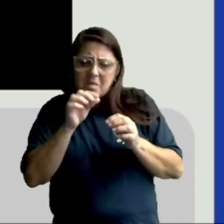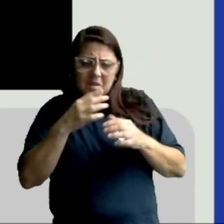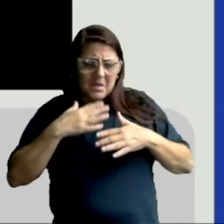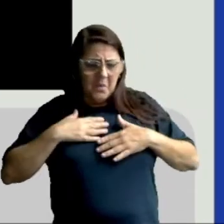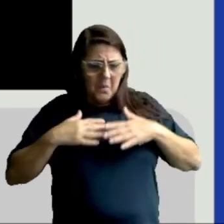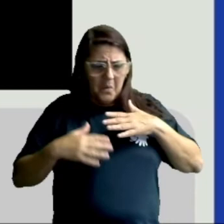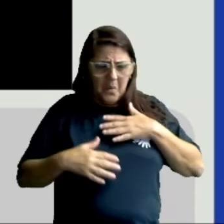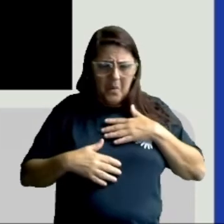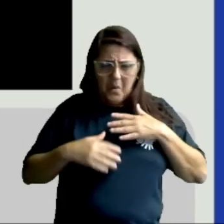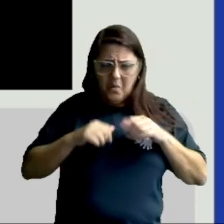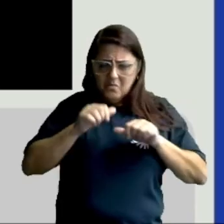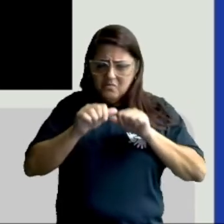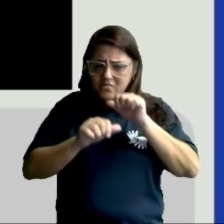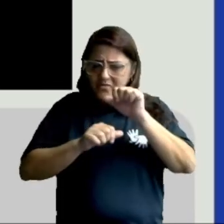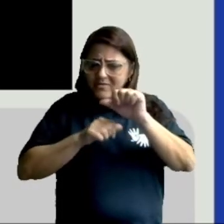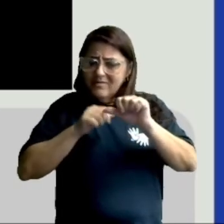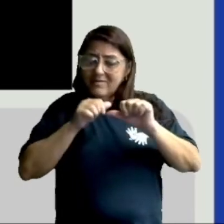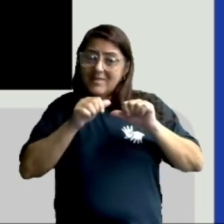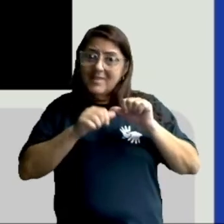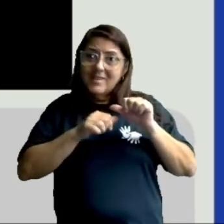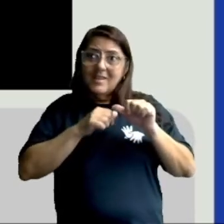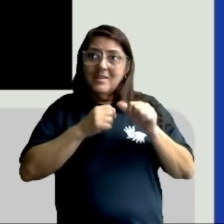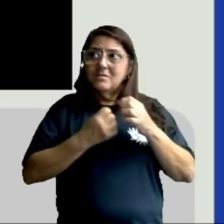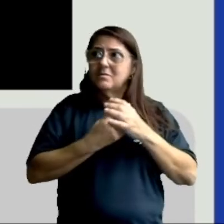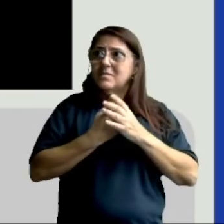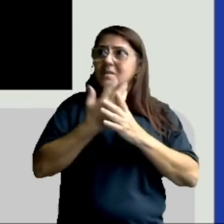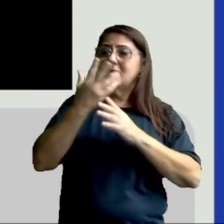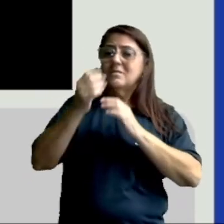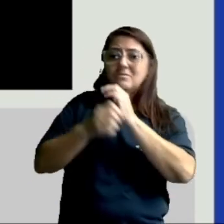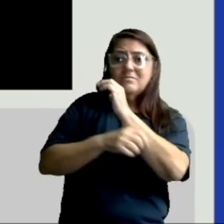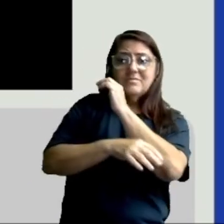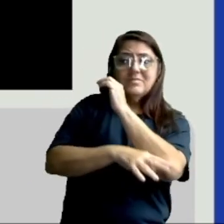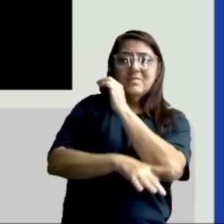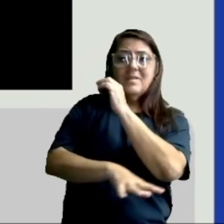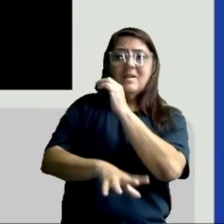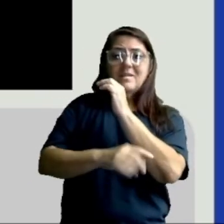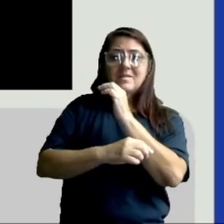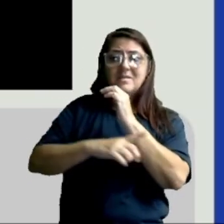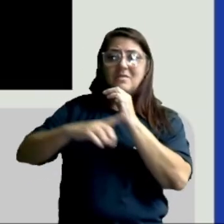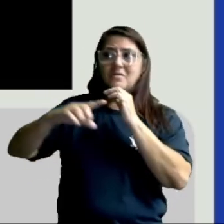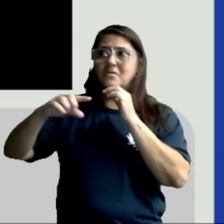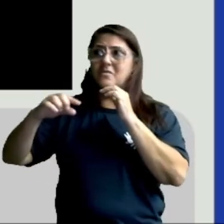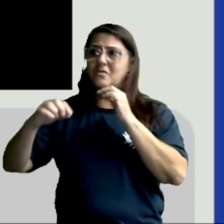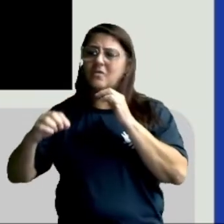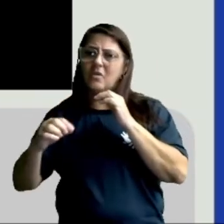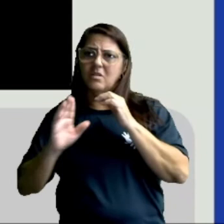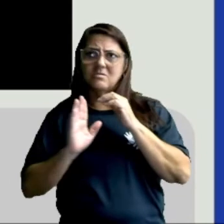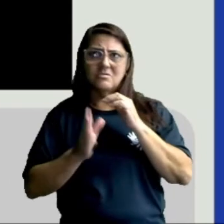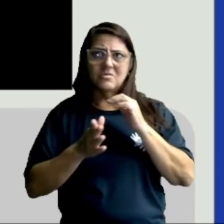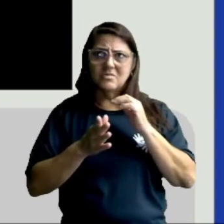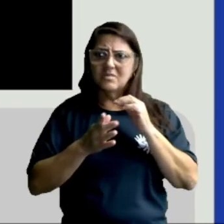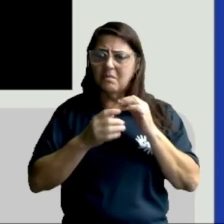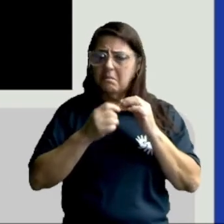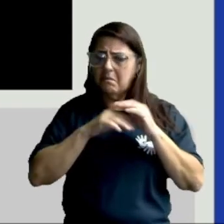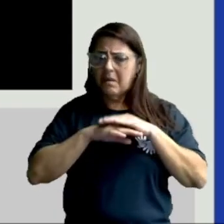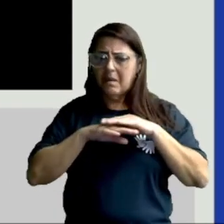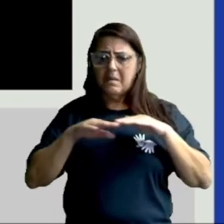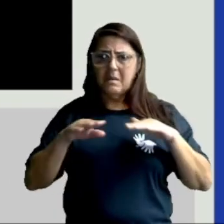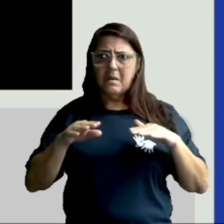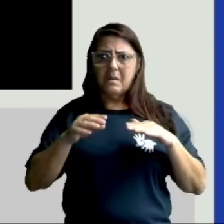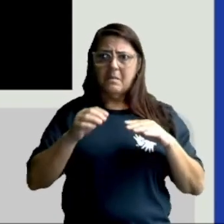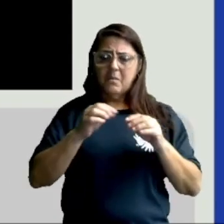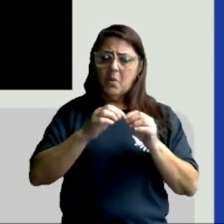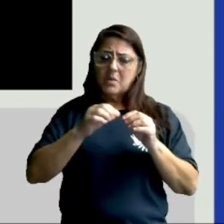corpinho estava se modificando, criando raízes e folhas. Já não era mais uma sementinha